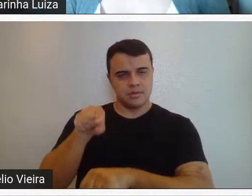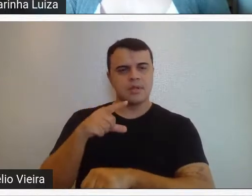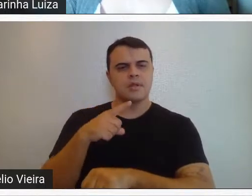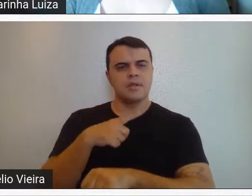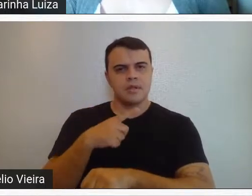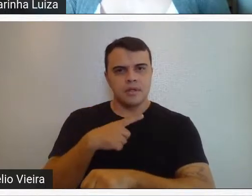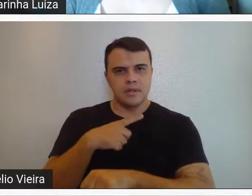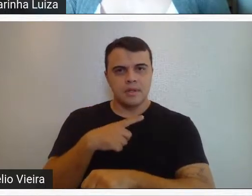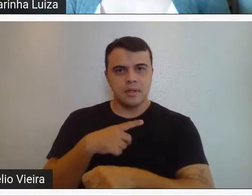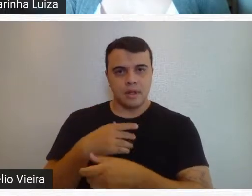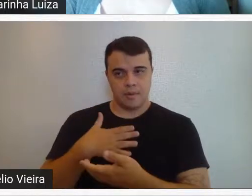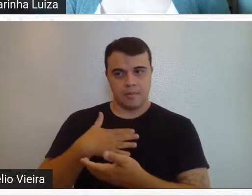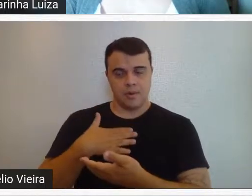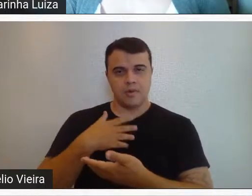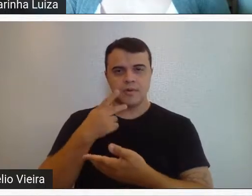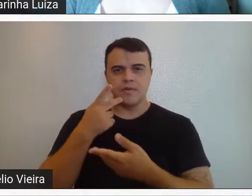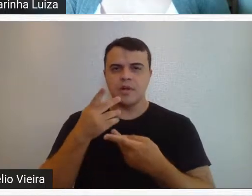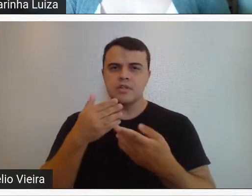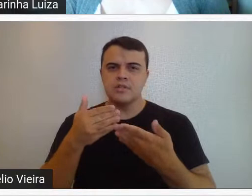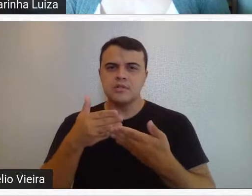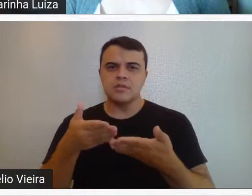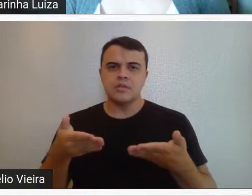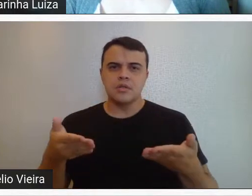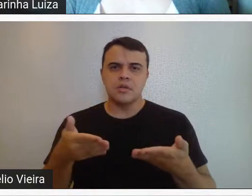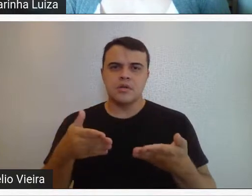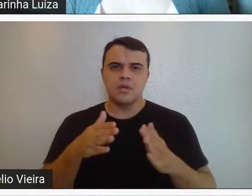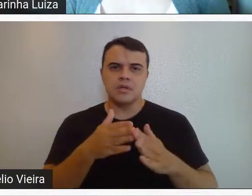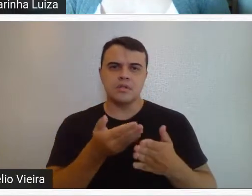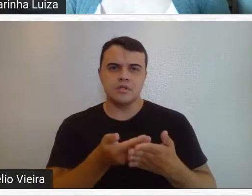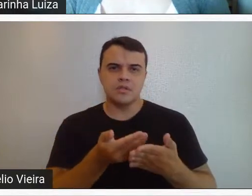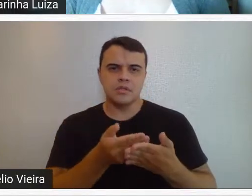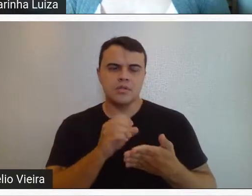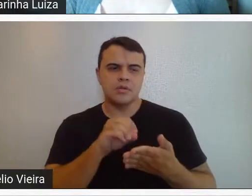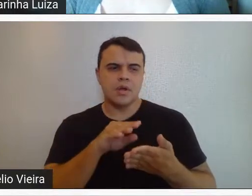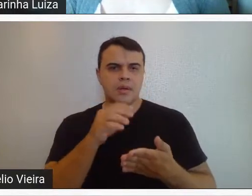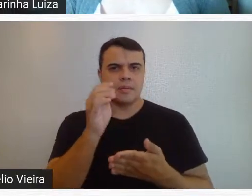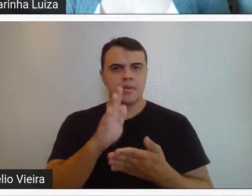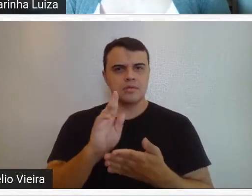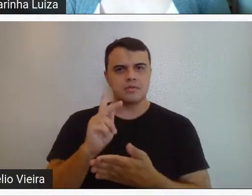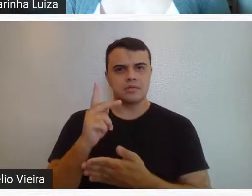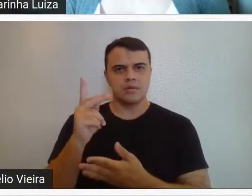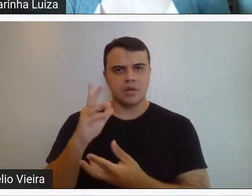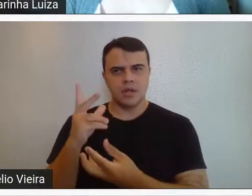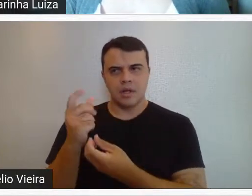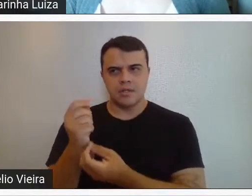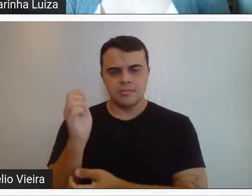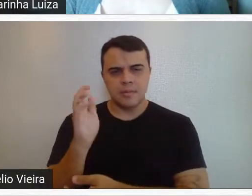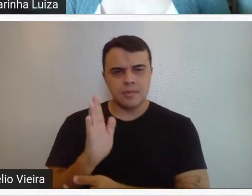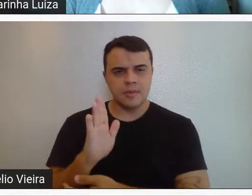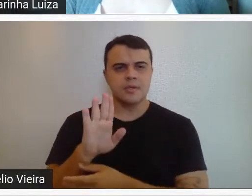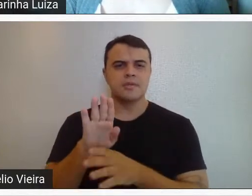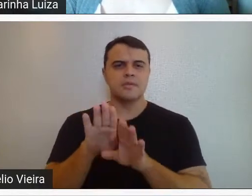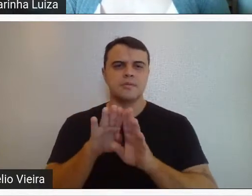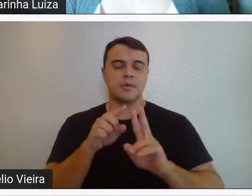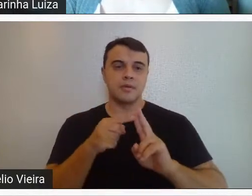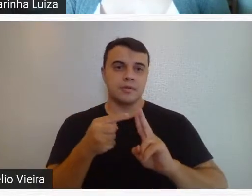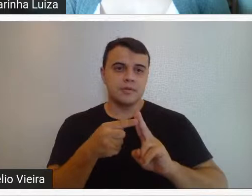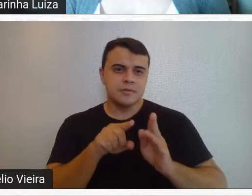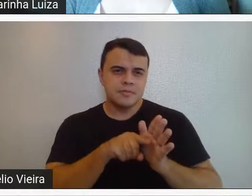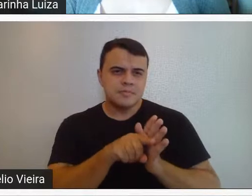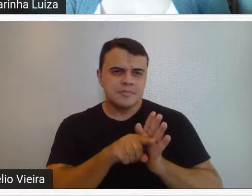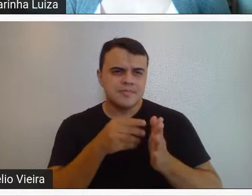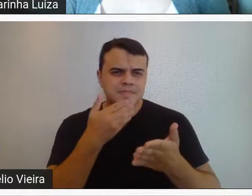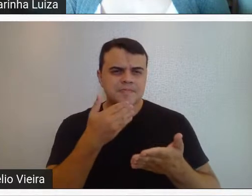o meu mestrado, que discute também atualmente ensino de artes visuais no Brasil, história da arte brasileira, tem duas linhas de pesquisas